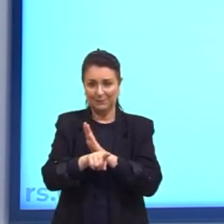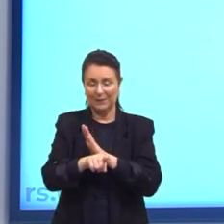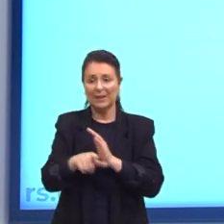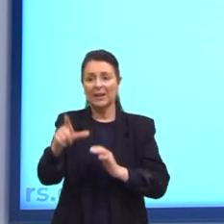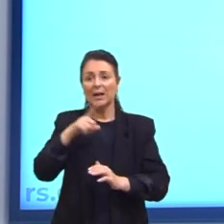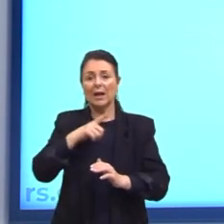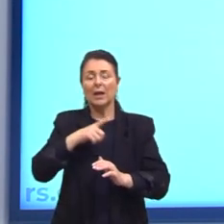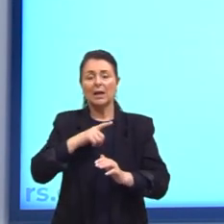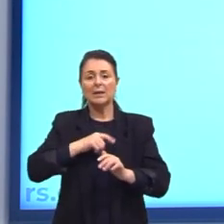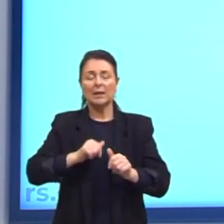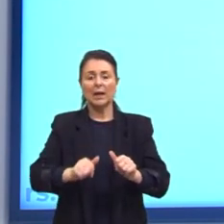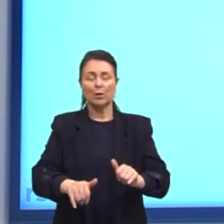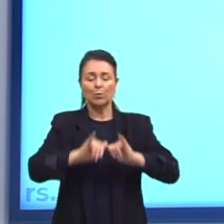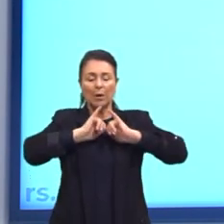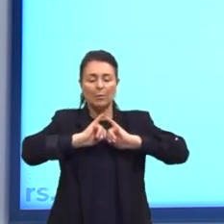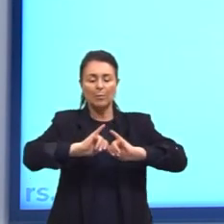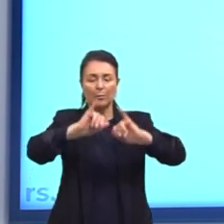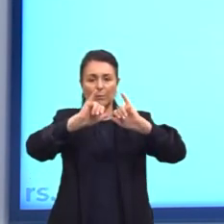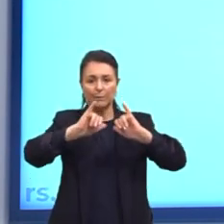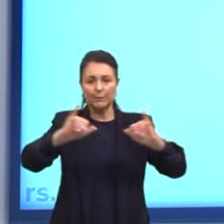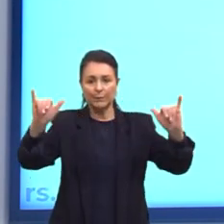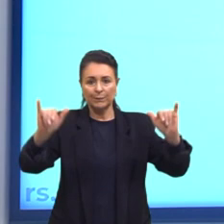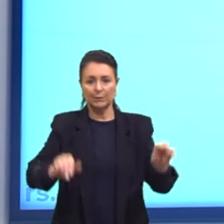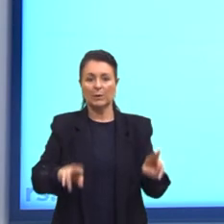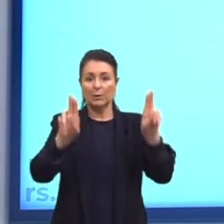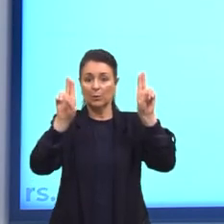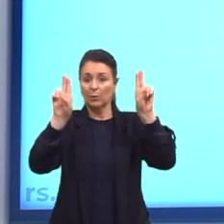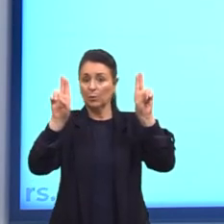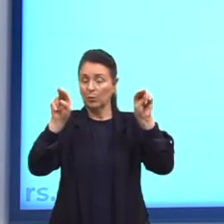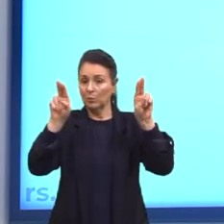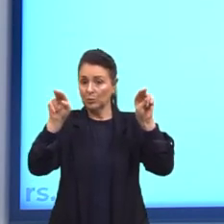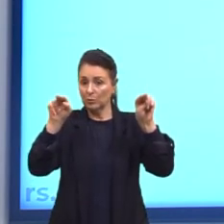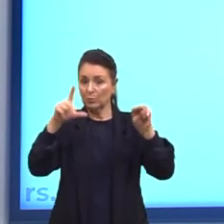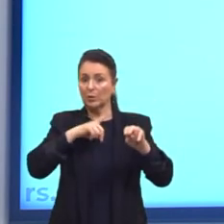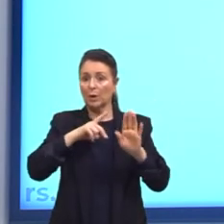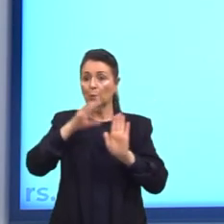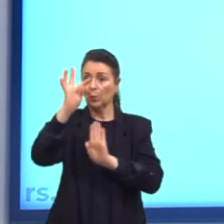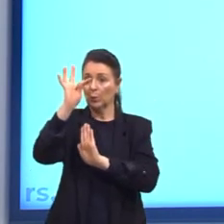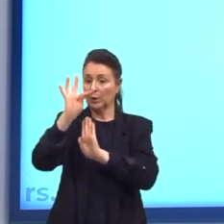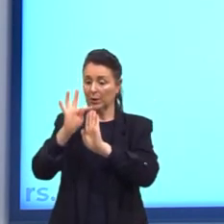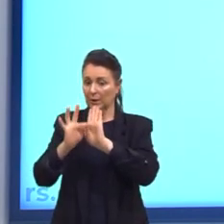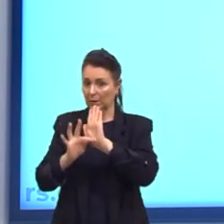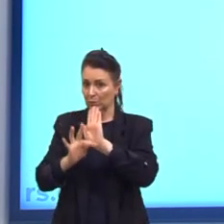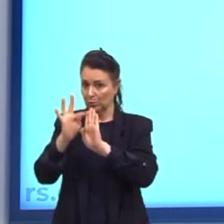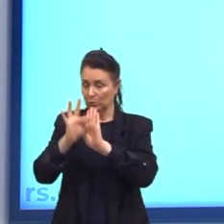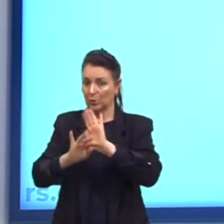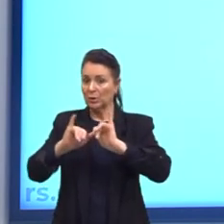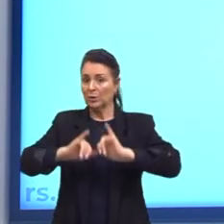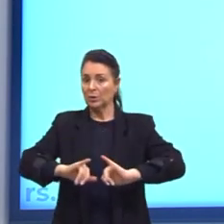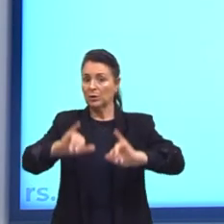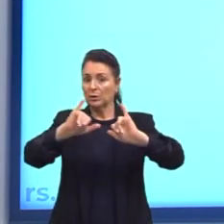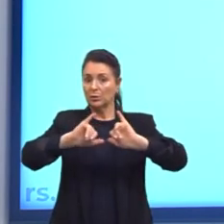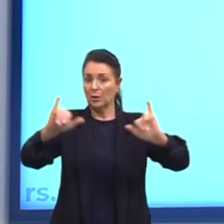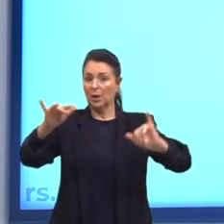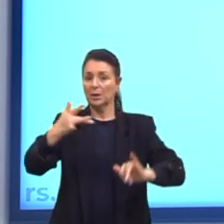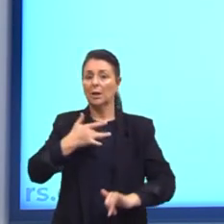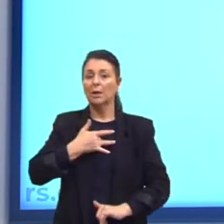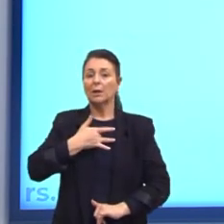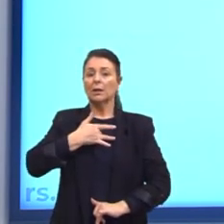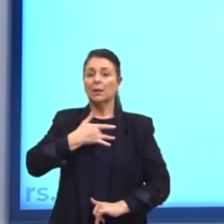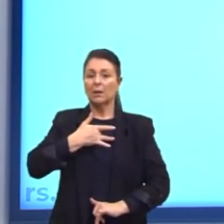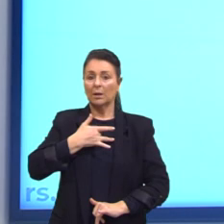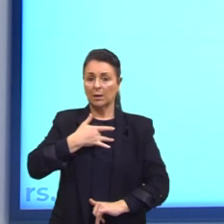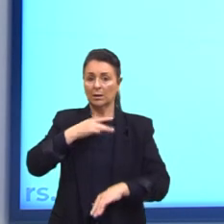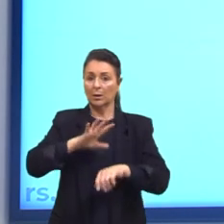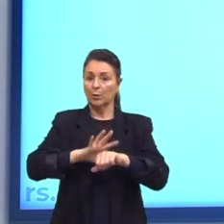tem uma propaganda, né? Que tem como título ali, tem um texto em cima que diz Tuberculose.